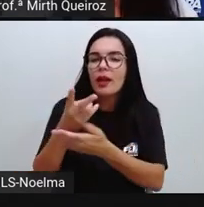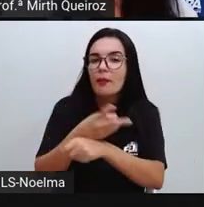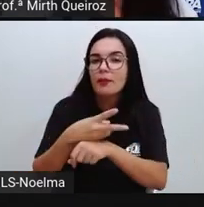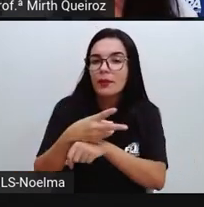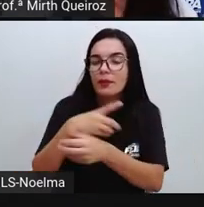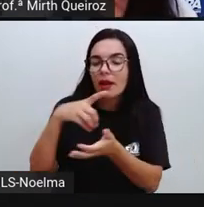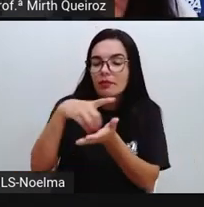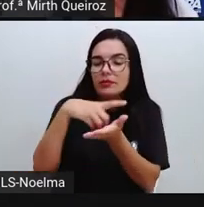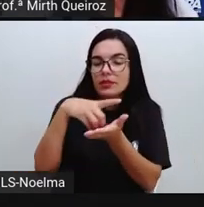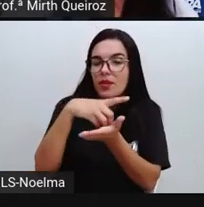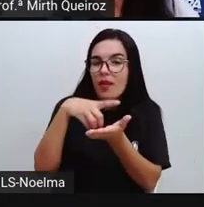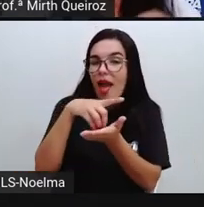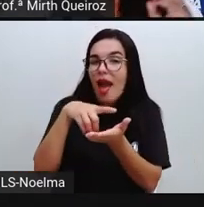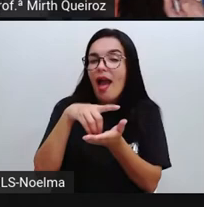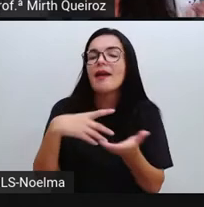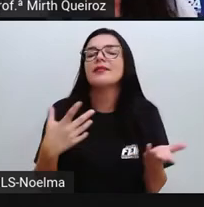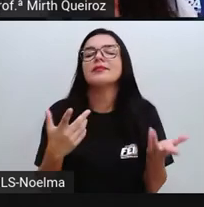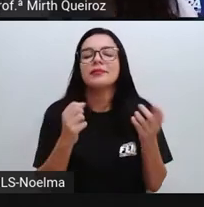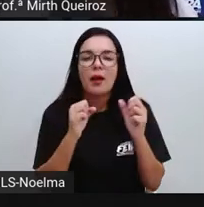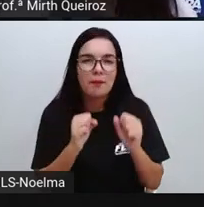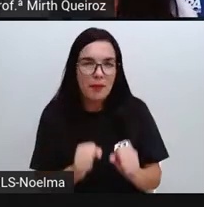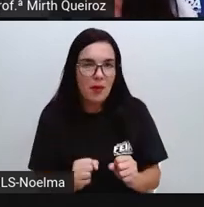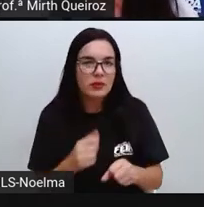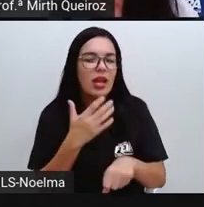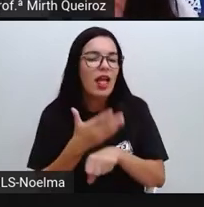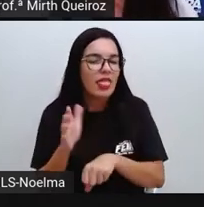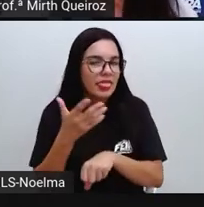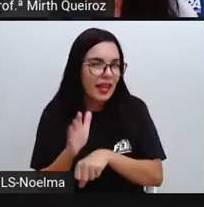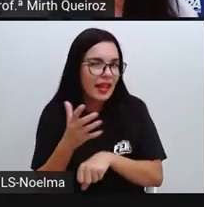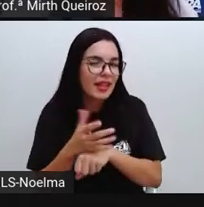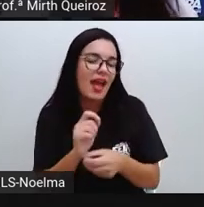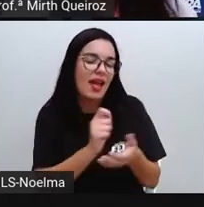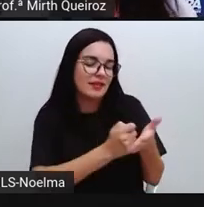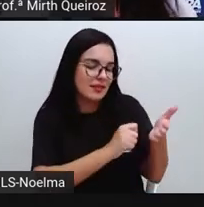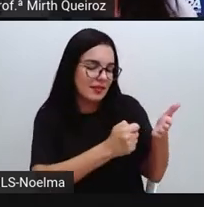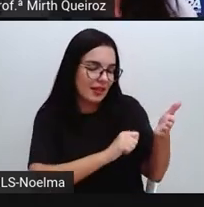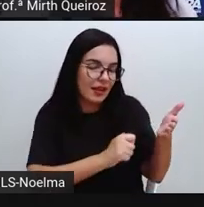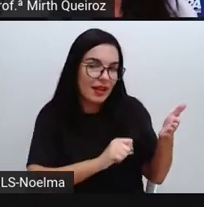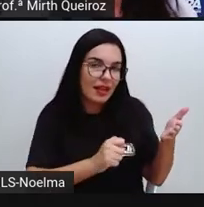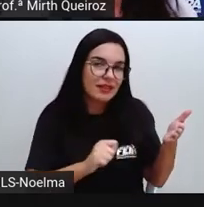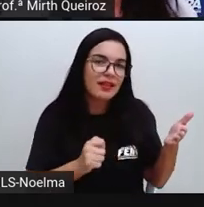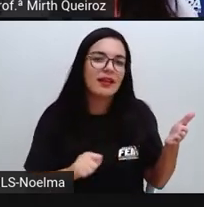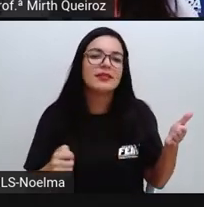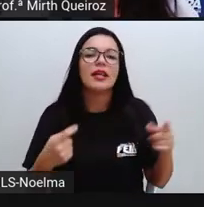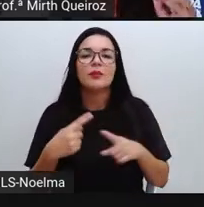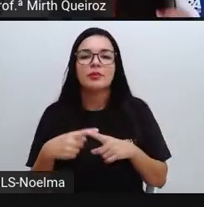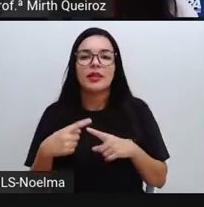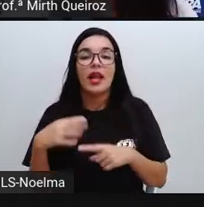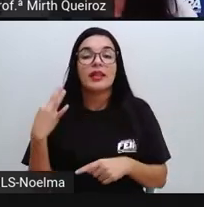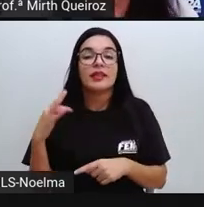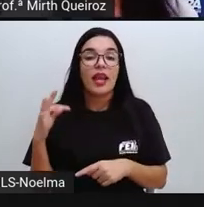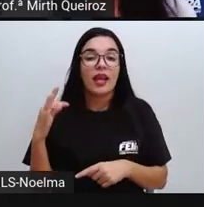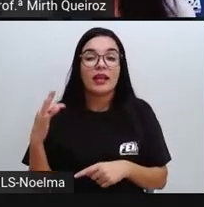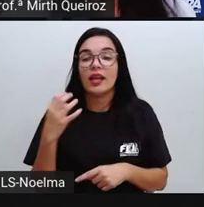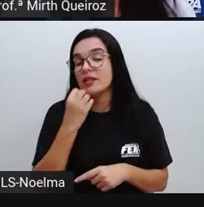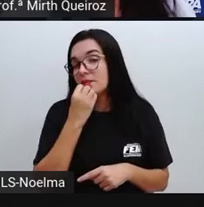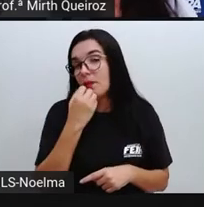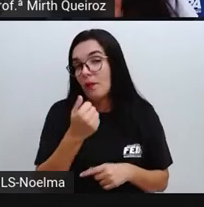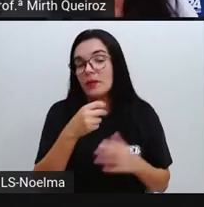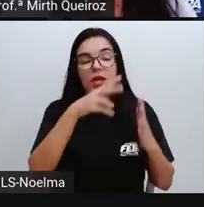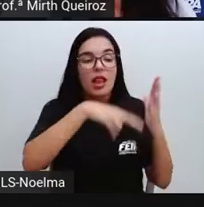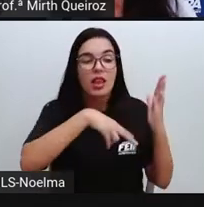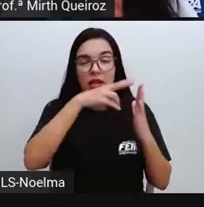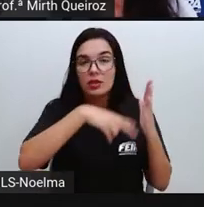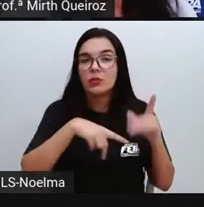verificar a autografia das palavras, de treinar, escrever, que é uma das técnicas mais eficazes, ler bastante também,